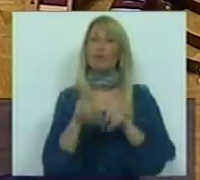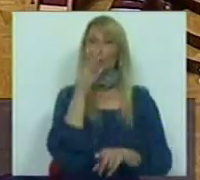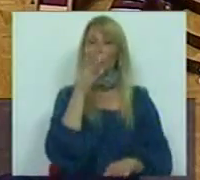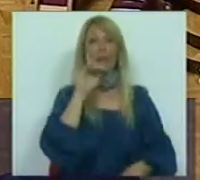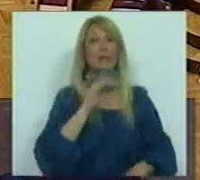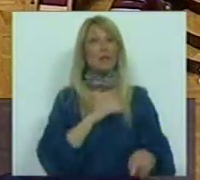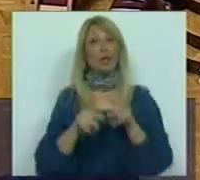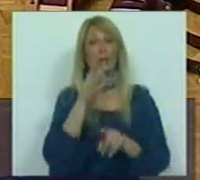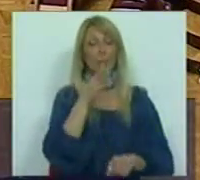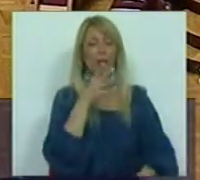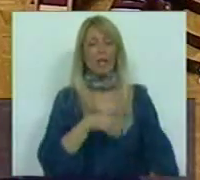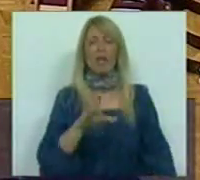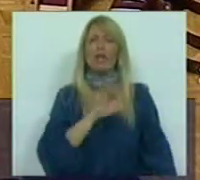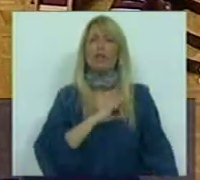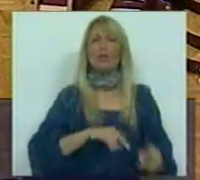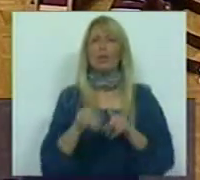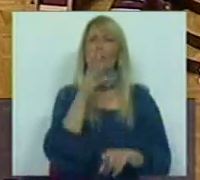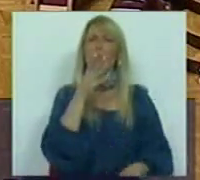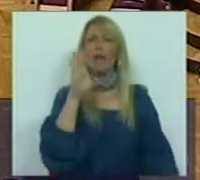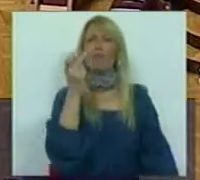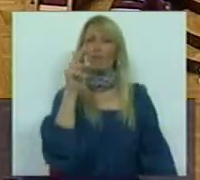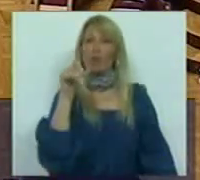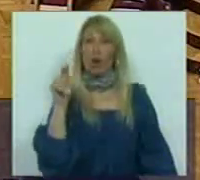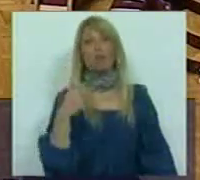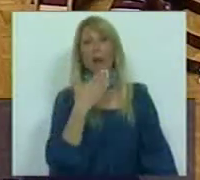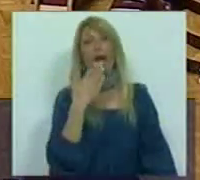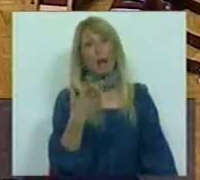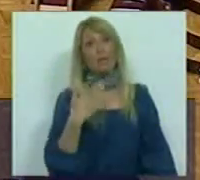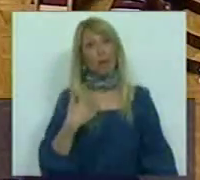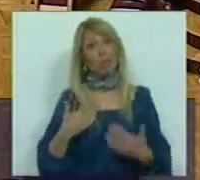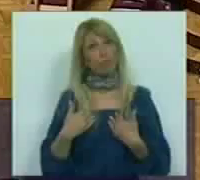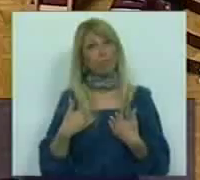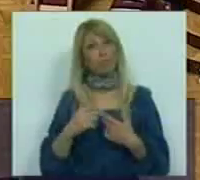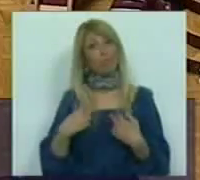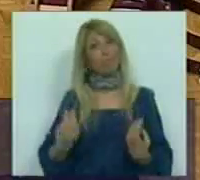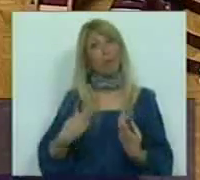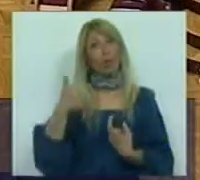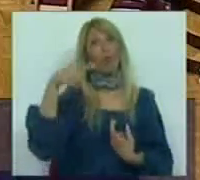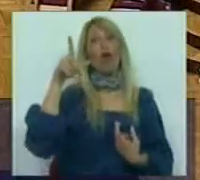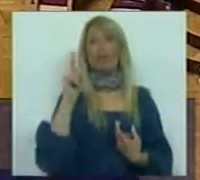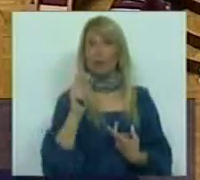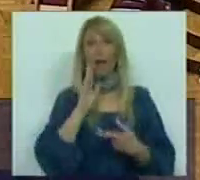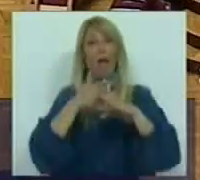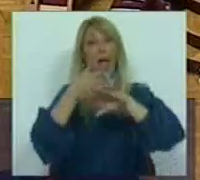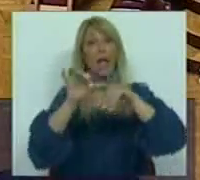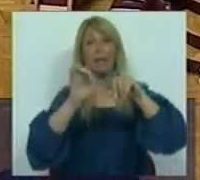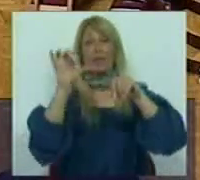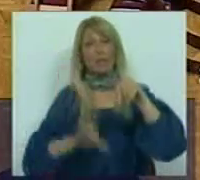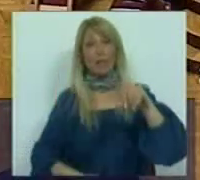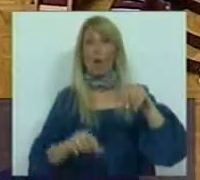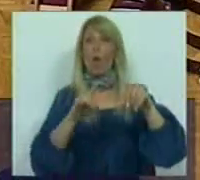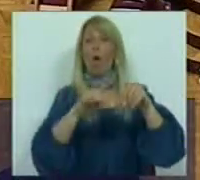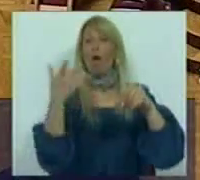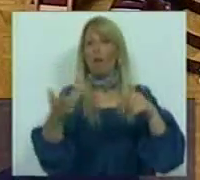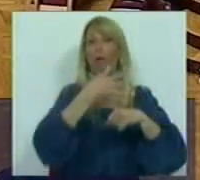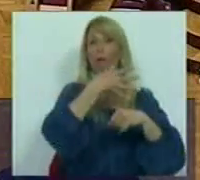Sr. Deputado Jorge Estreste, agradecemos pela parte do Bloco de Esquerda a sua intervenção, tanto na parte de recital jurídico